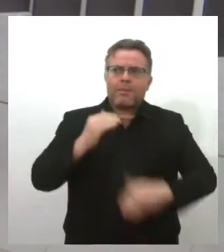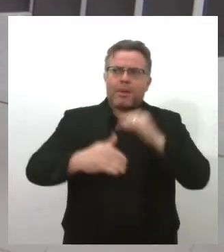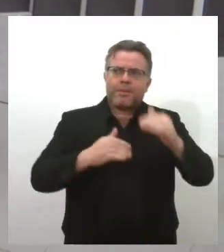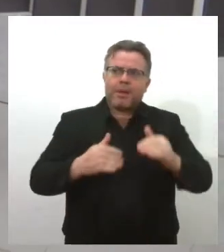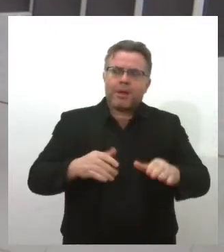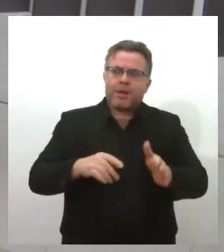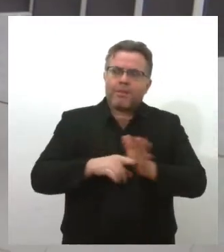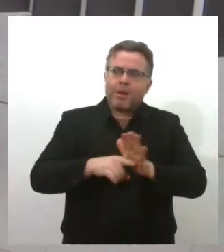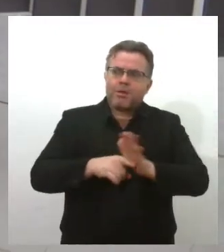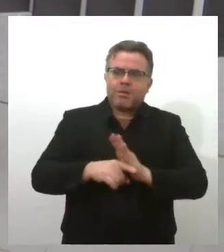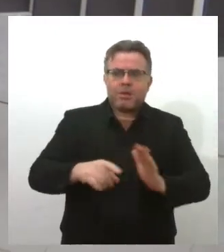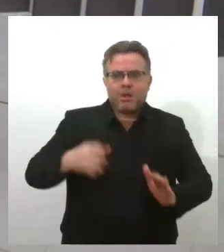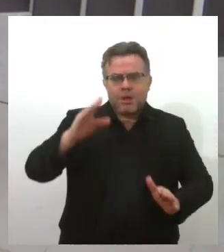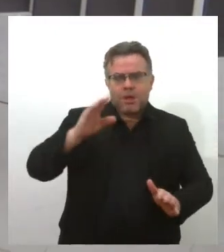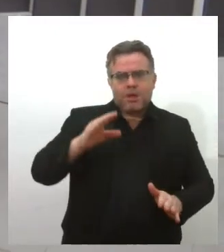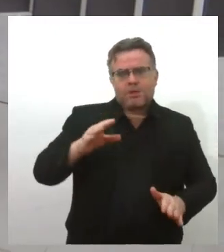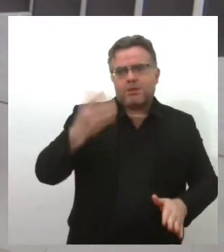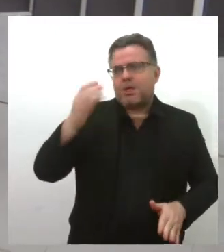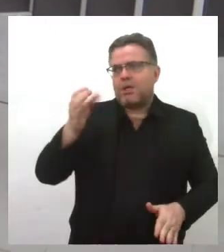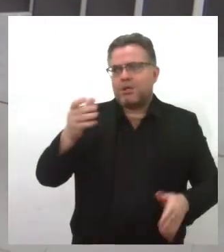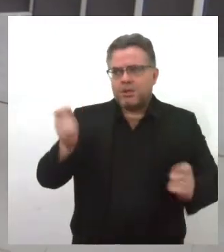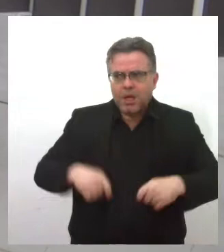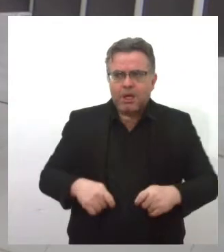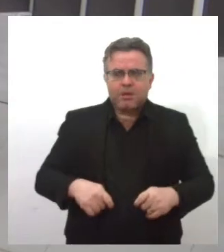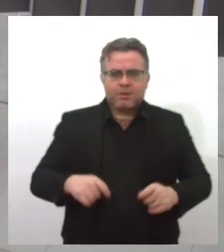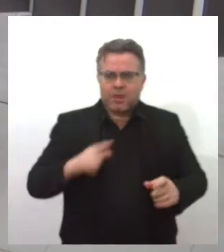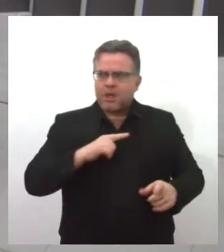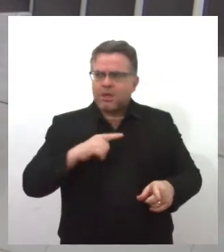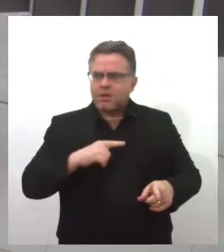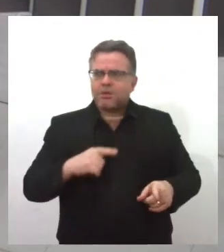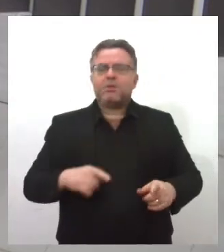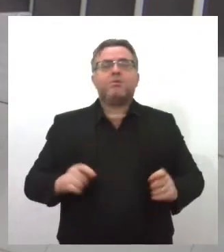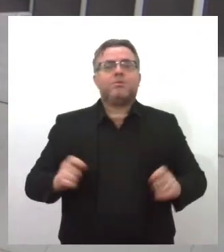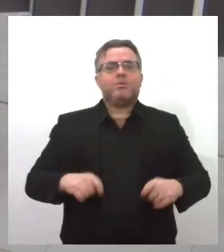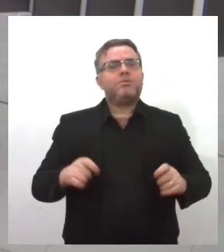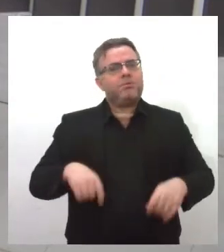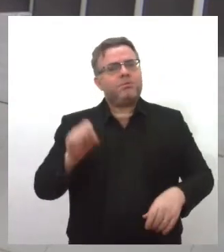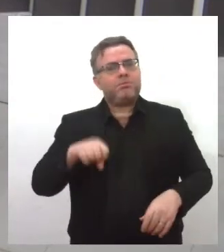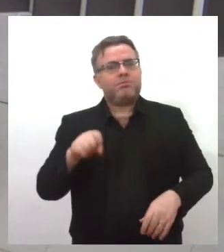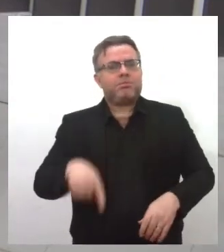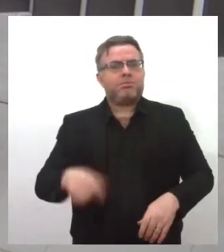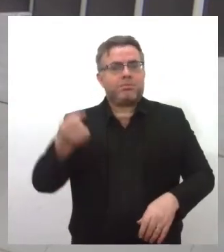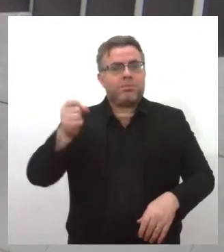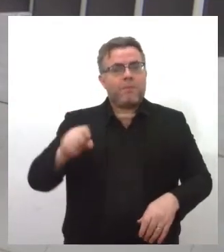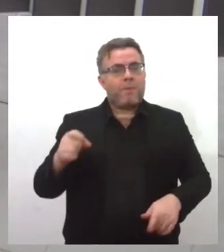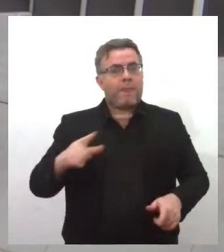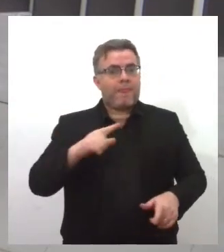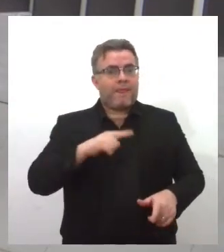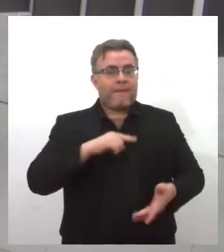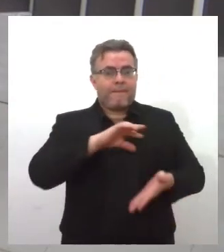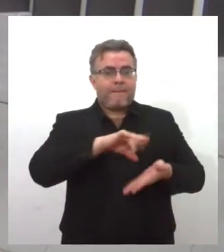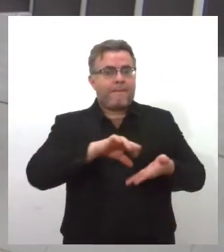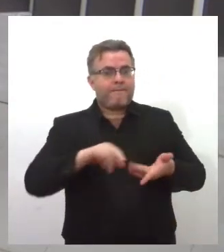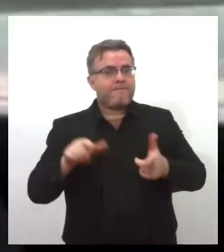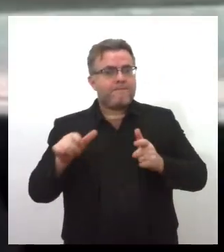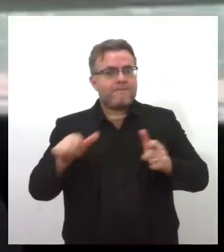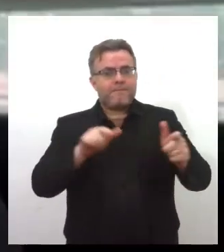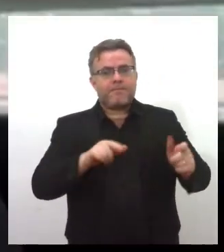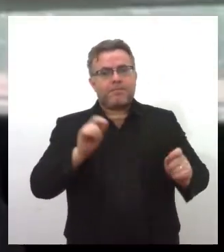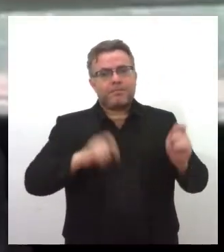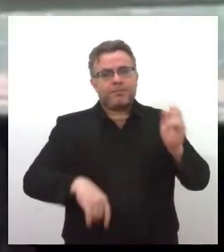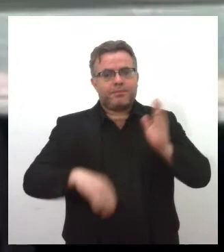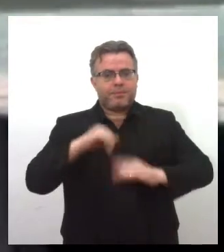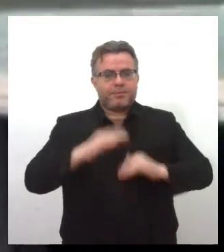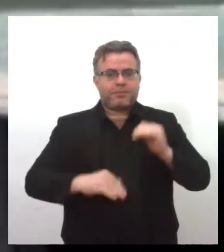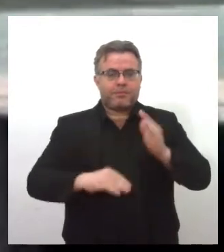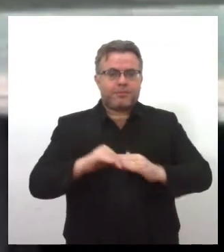Sergipe, as pessoas se interessando mais por essa área? Com certeza. Sergipe é um celeiro de excelentes profissionais na